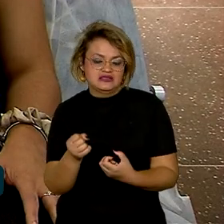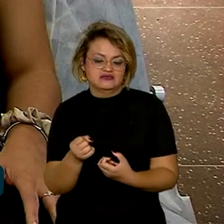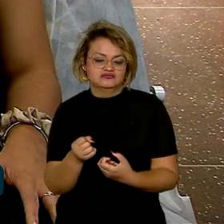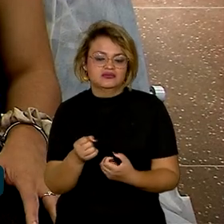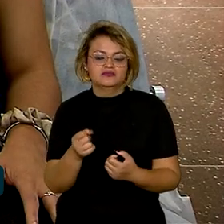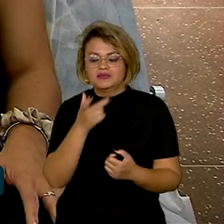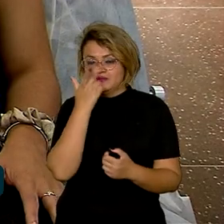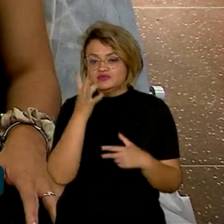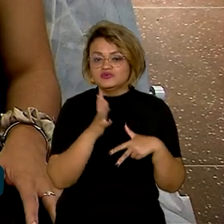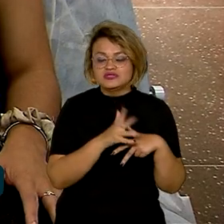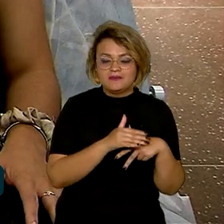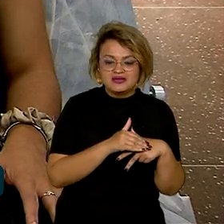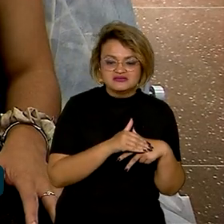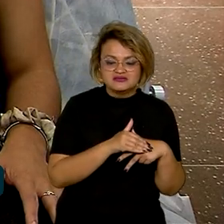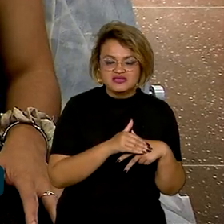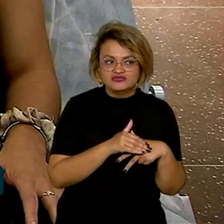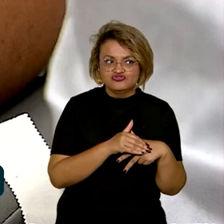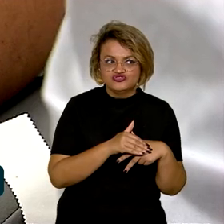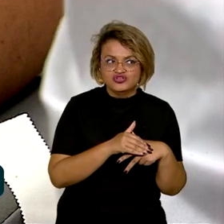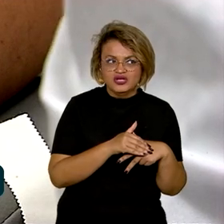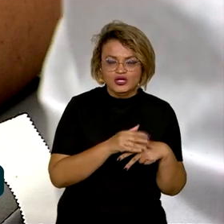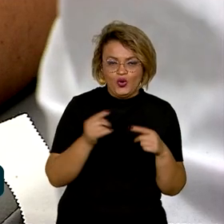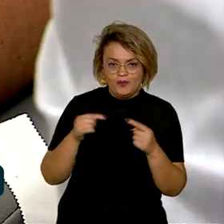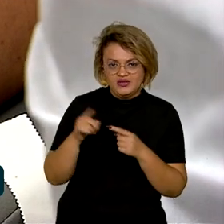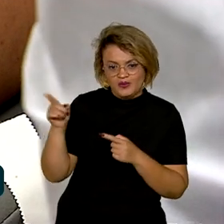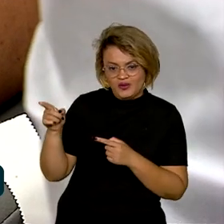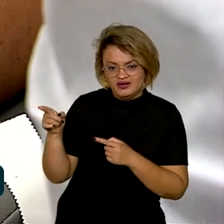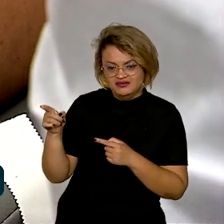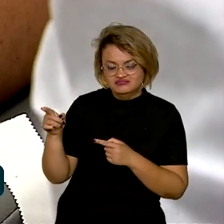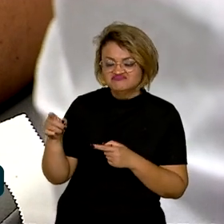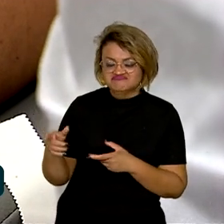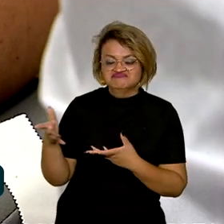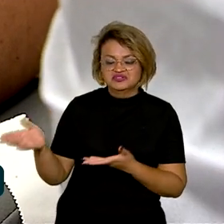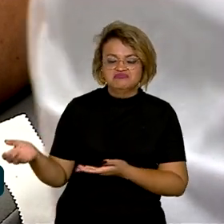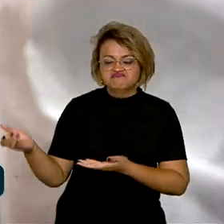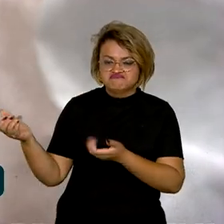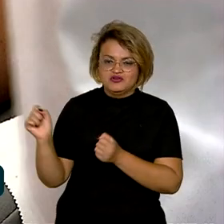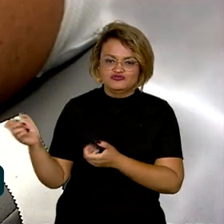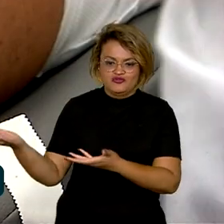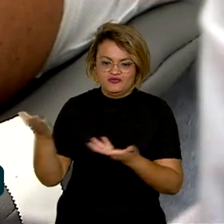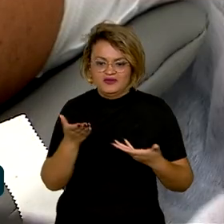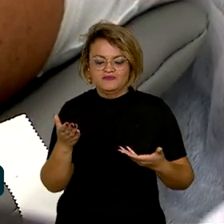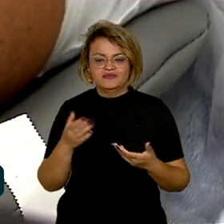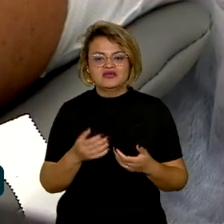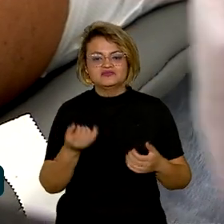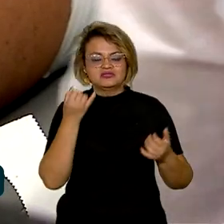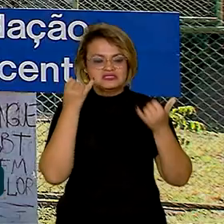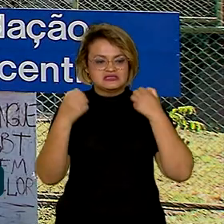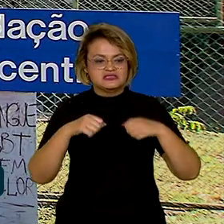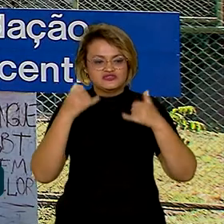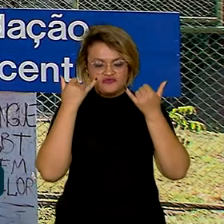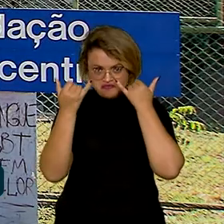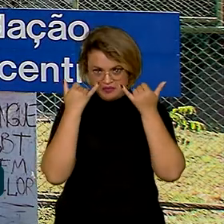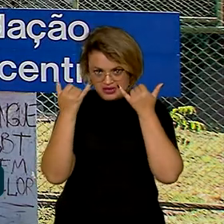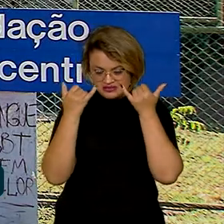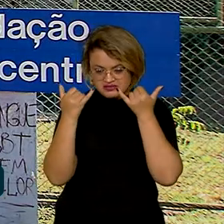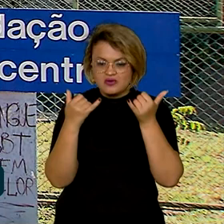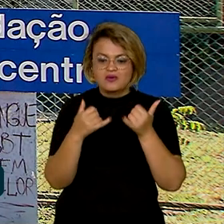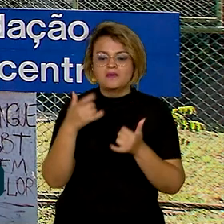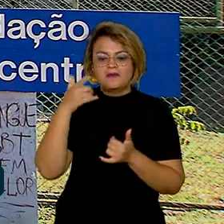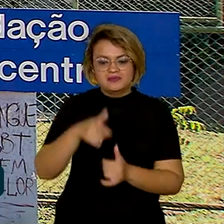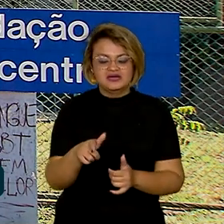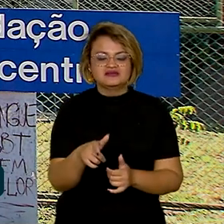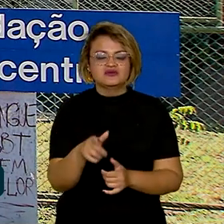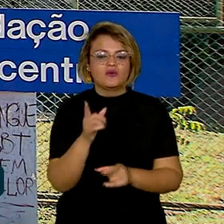para os pacientes que não têm doador na família. Então, o nosso trabalho, além de cuidar dos dados dos doadores cadastrados, é também